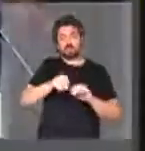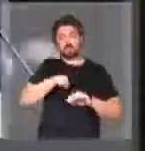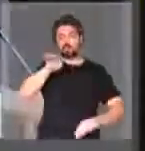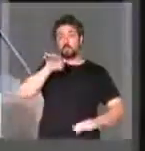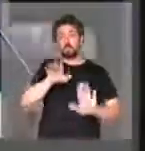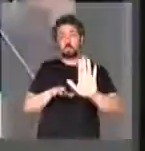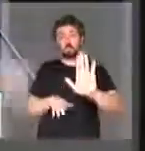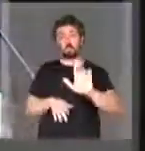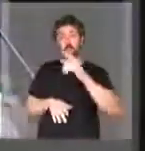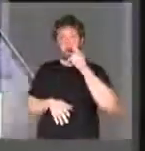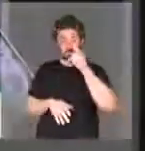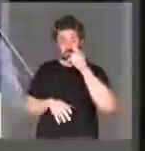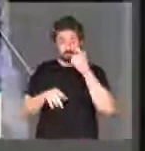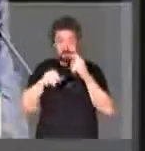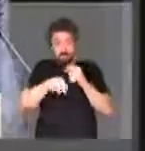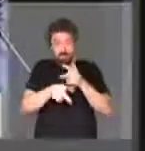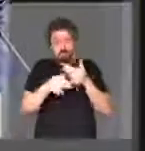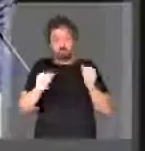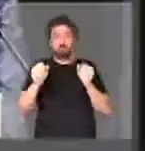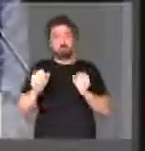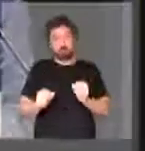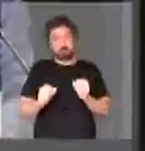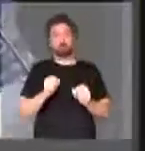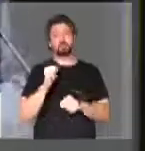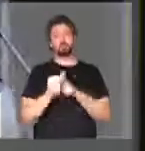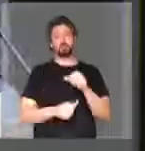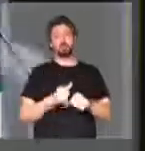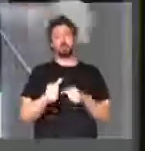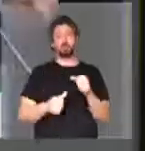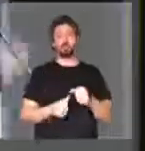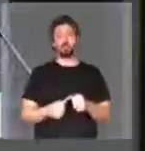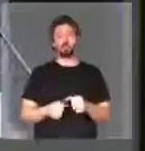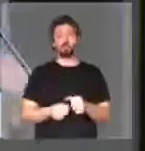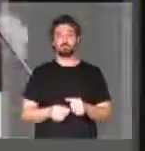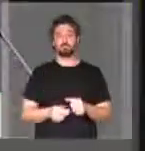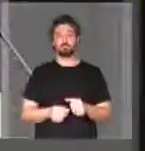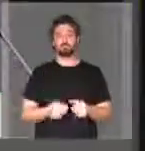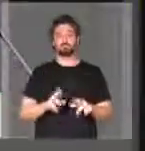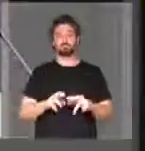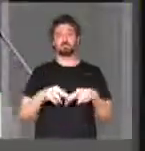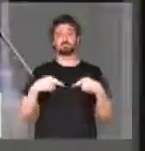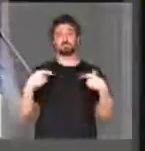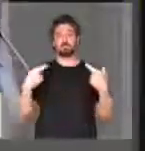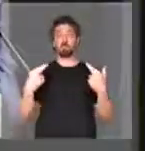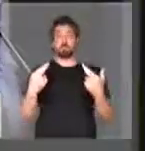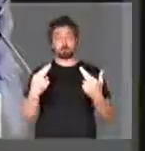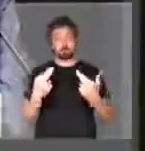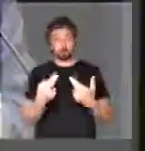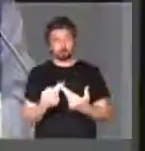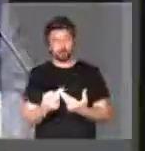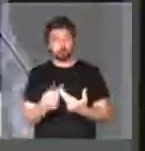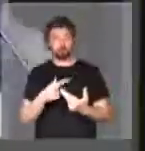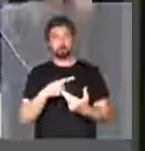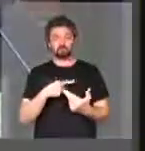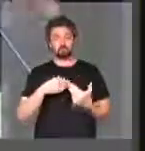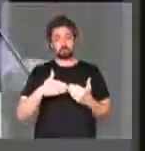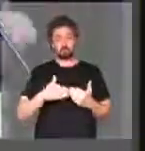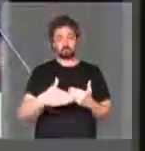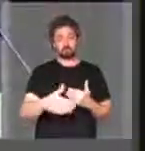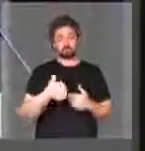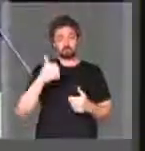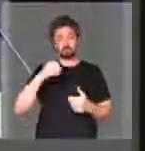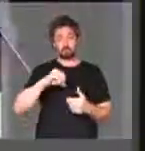desigual. Mas essas questões podem e devem ser abordadas nas reuniões previstas